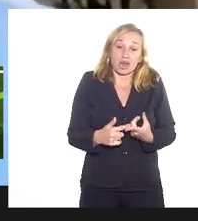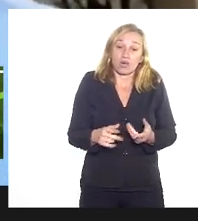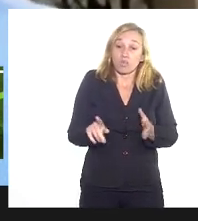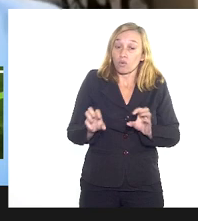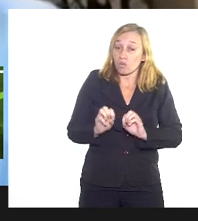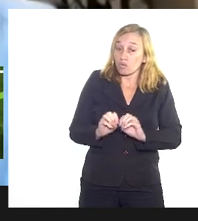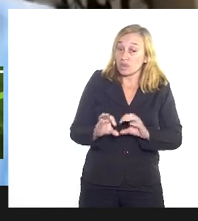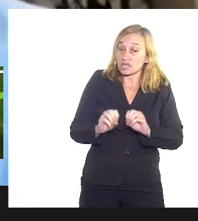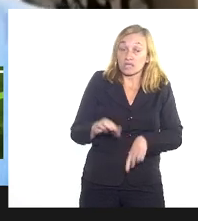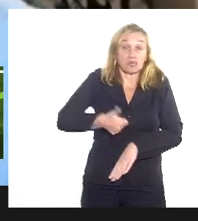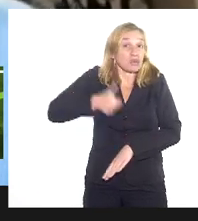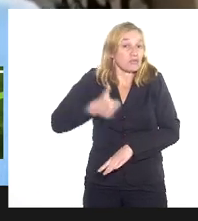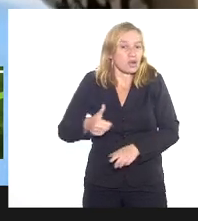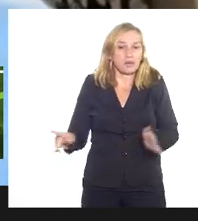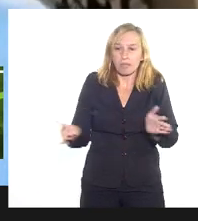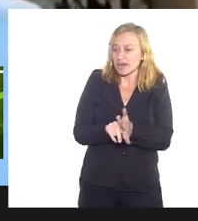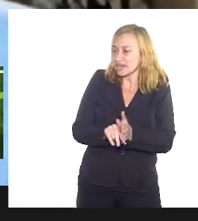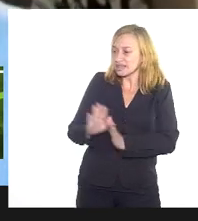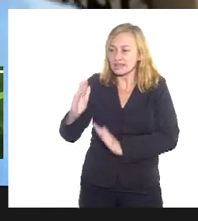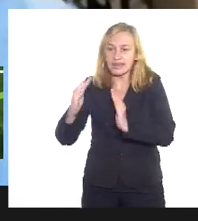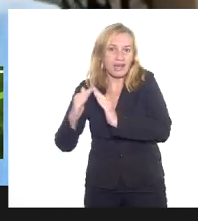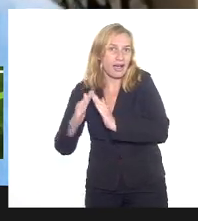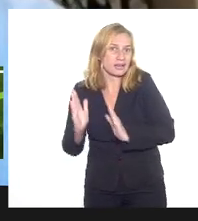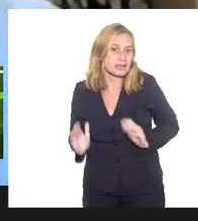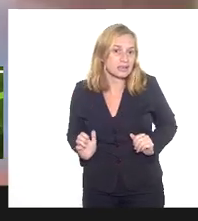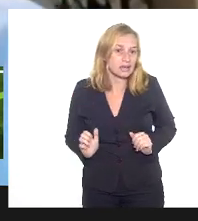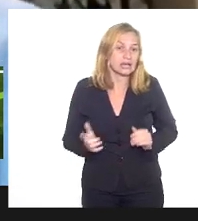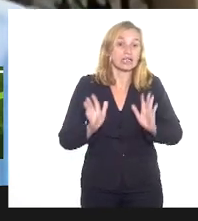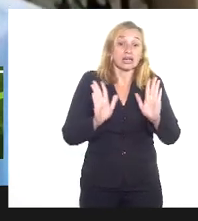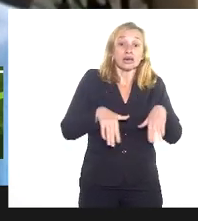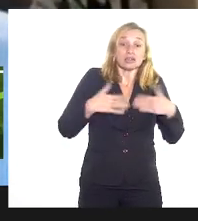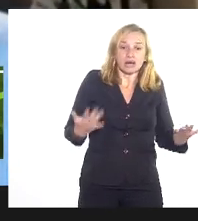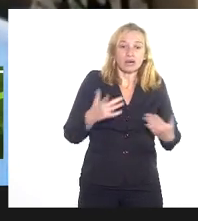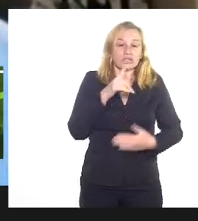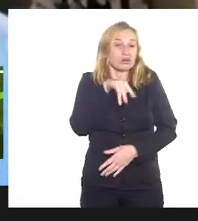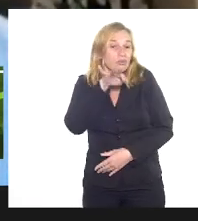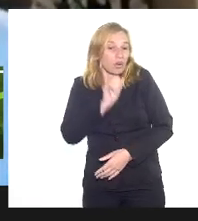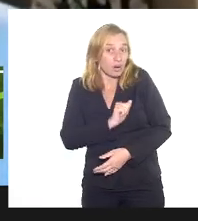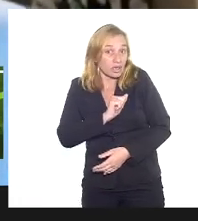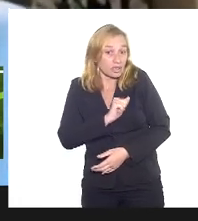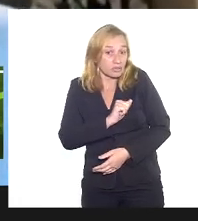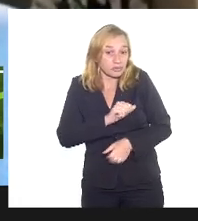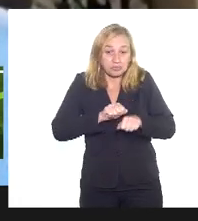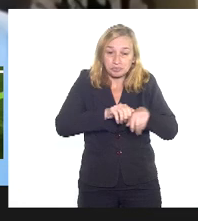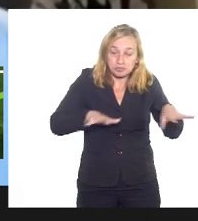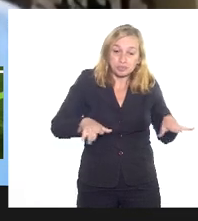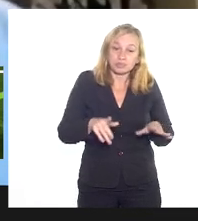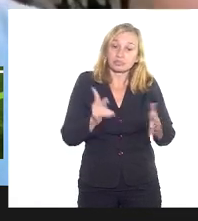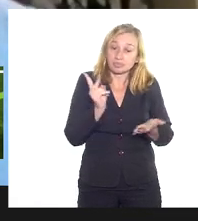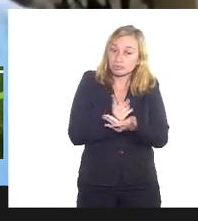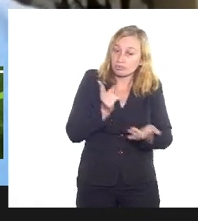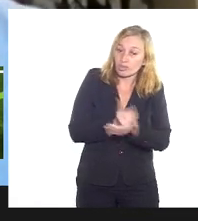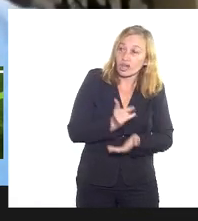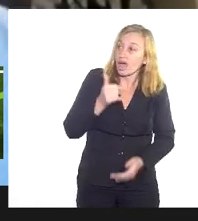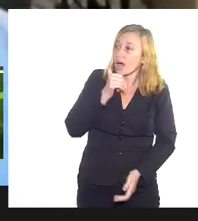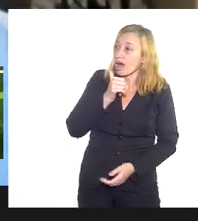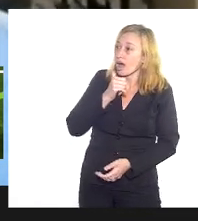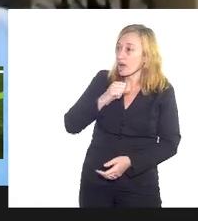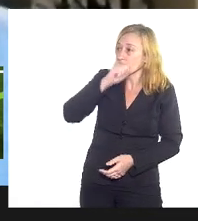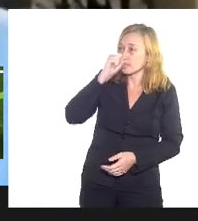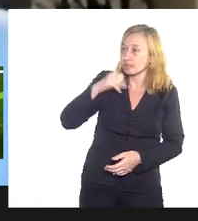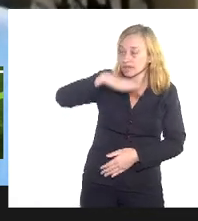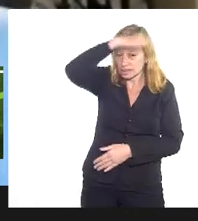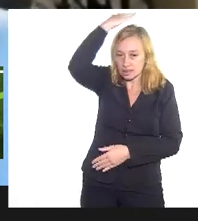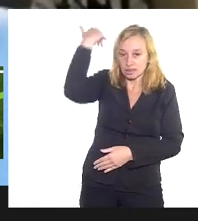Então, o Maetorodi, esse problema que surgiu excluiu mesmo, o Maetorodi. A senhora, embora me parece ainda muito